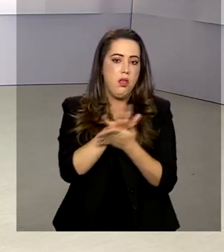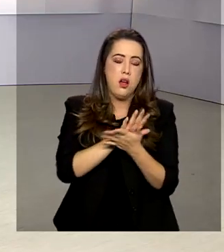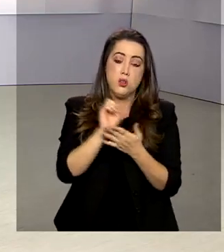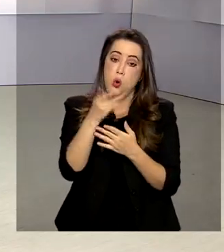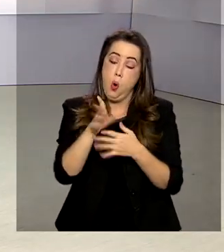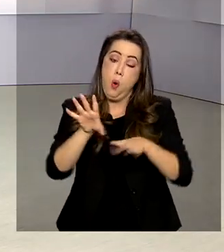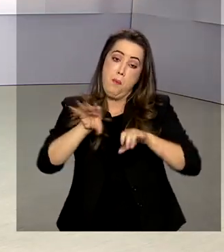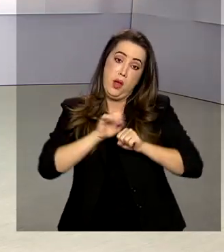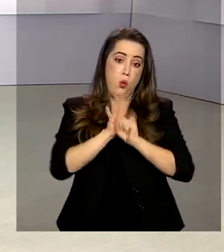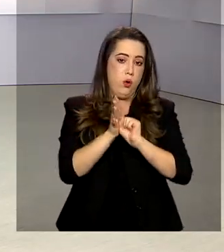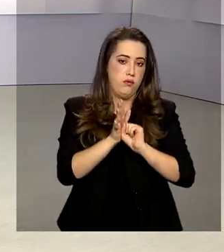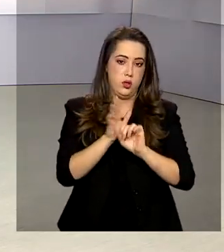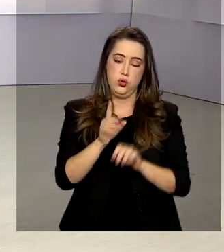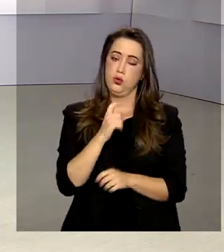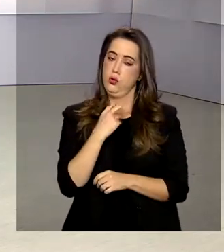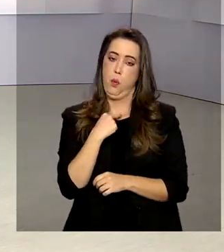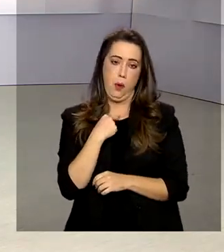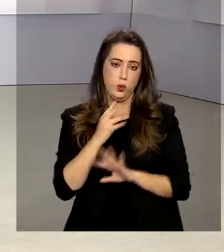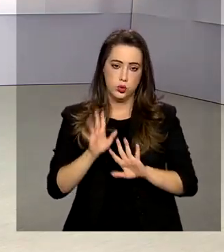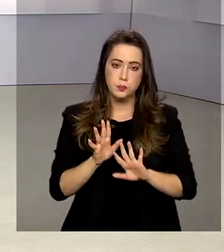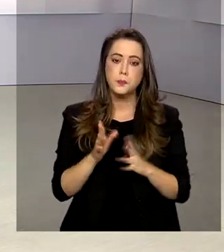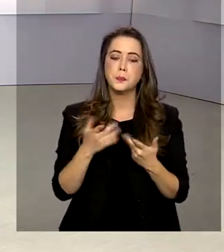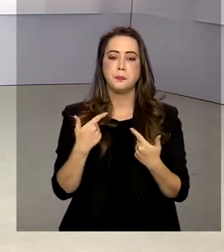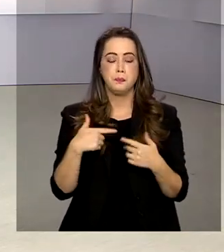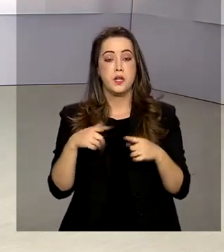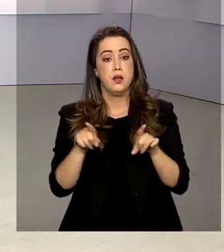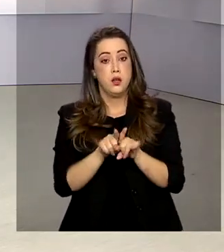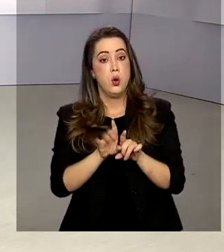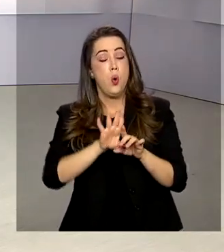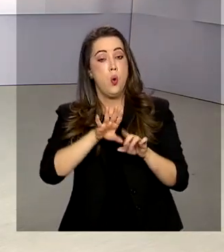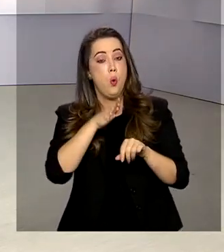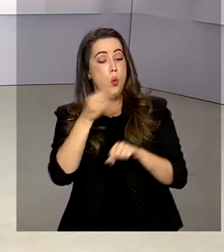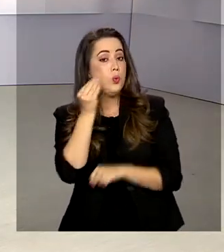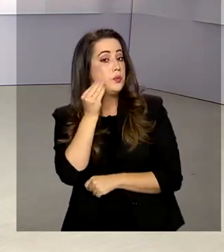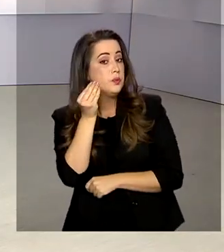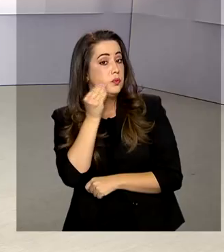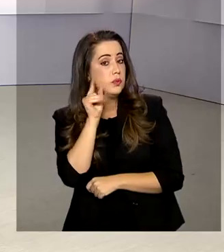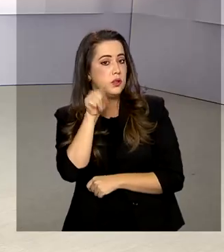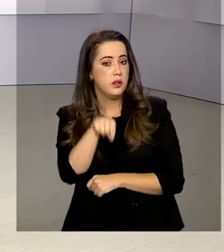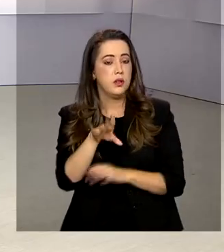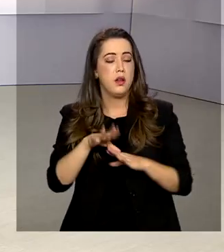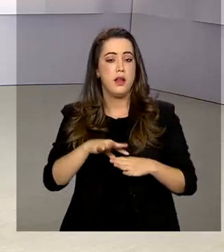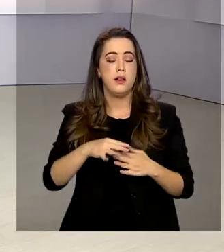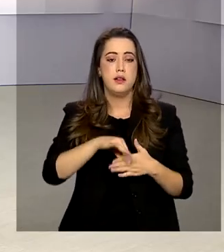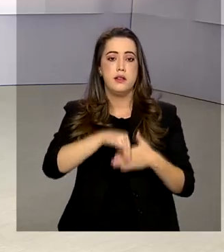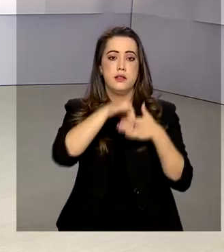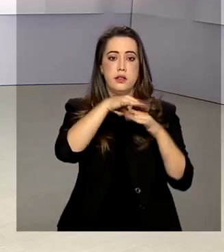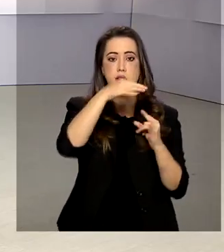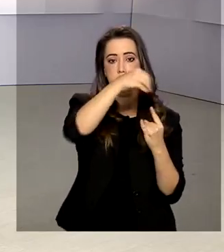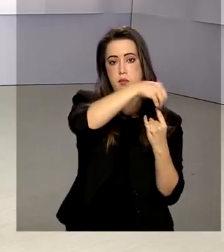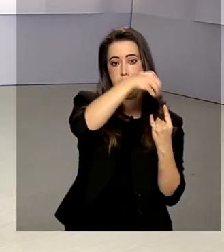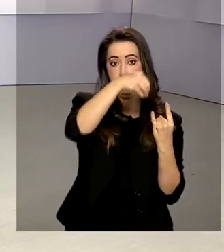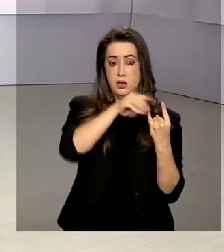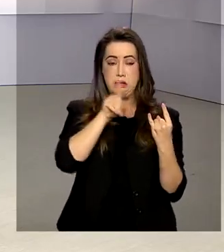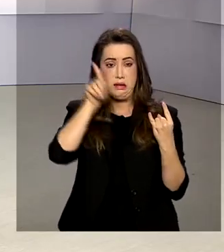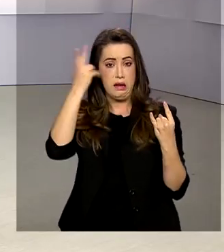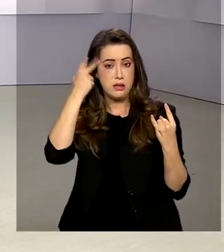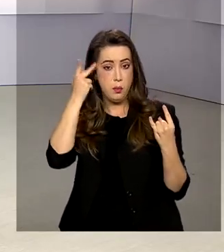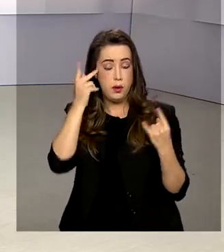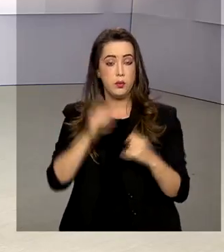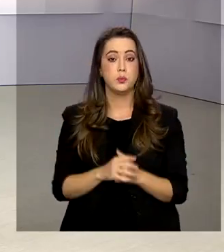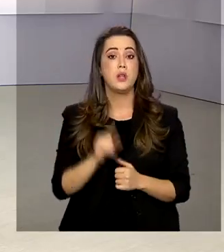-19. O ensaio clínico nacional é coordenado pelo Instituto Butantan em São Paulo. A Coronavac apresentou resultados